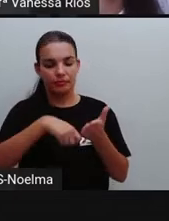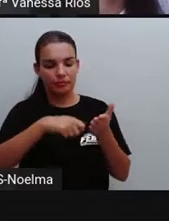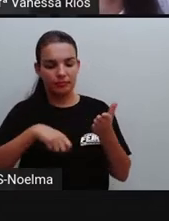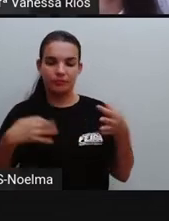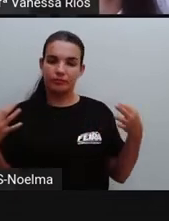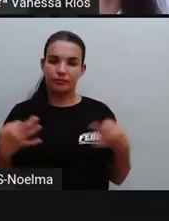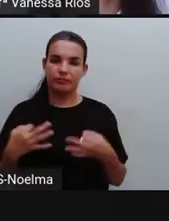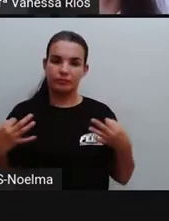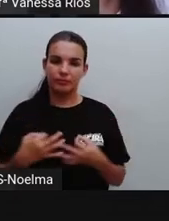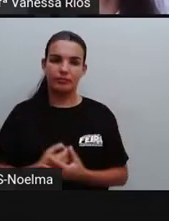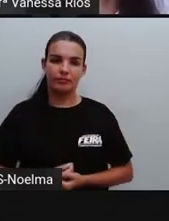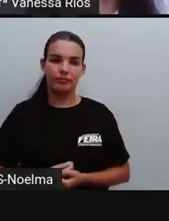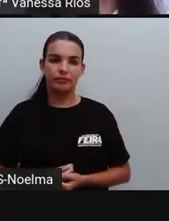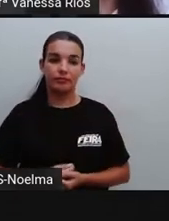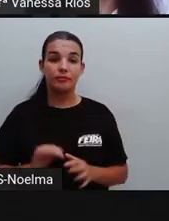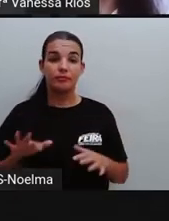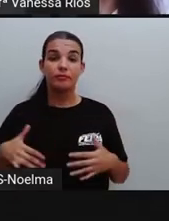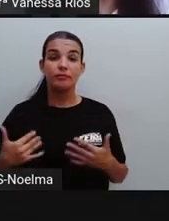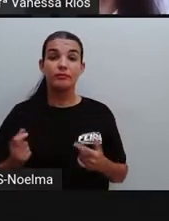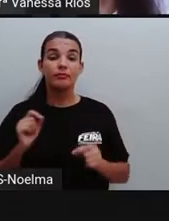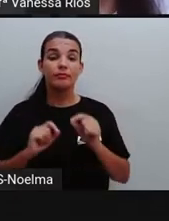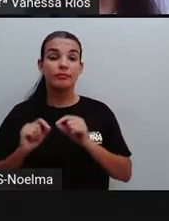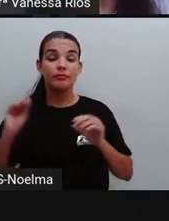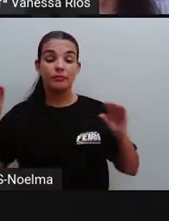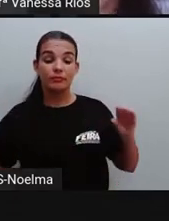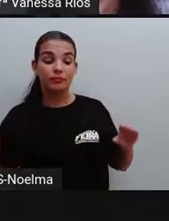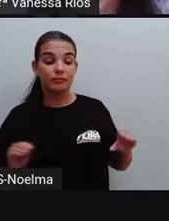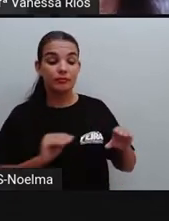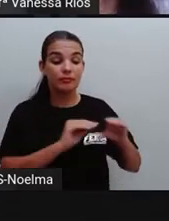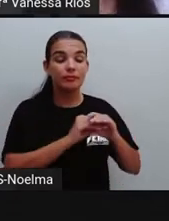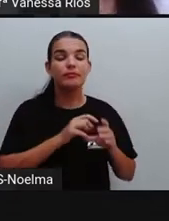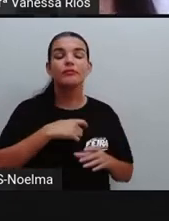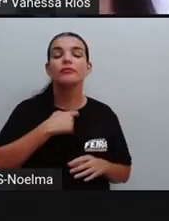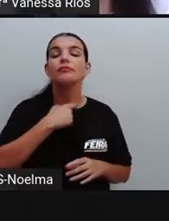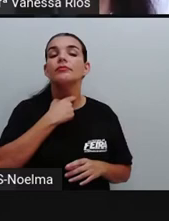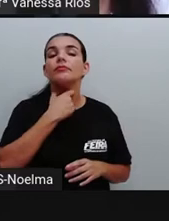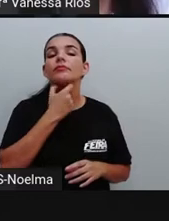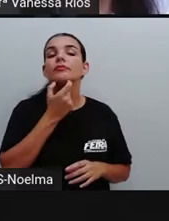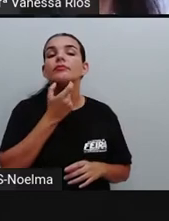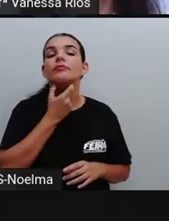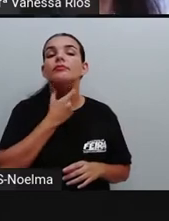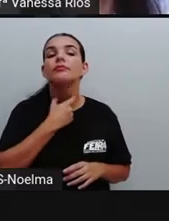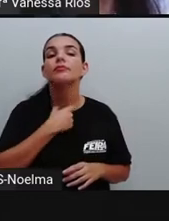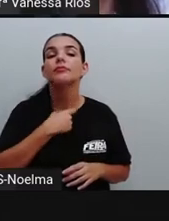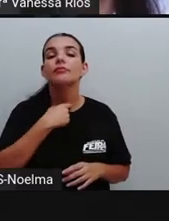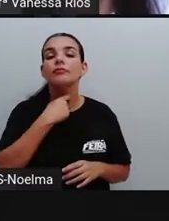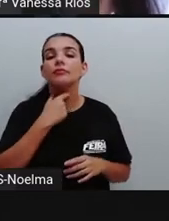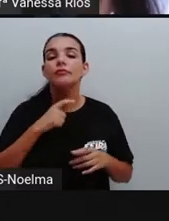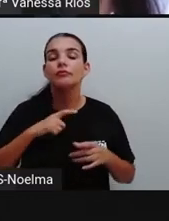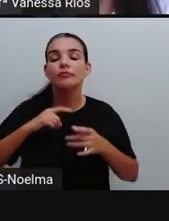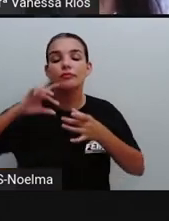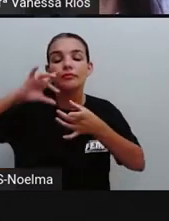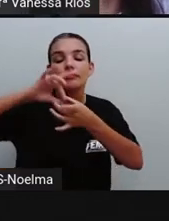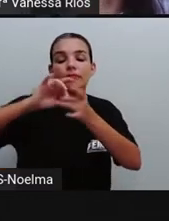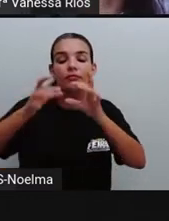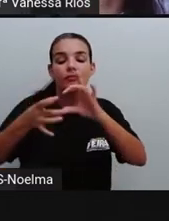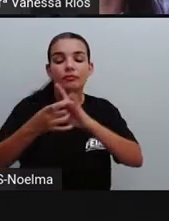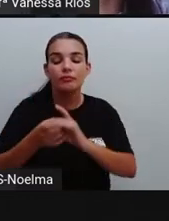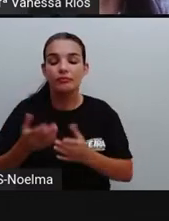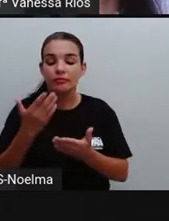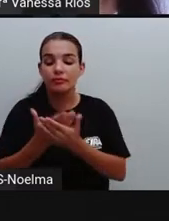E aí, ortografia, ela se insere na fonologia, que está relacionada aos sons, não é? Ao estudo dos